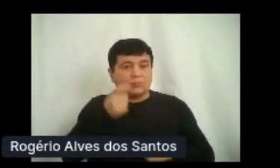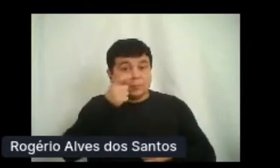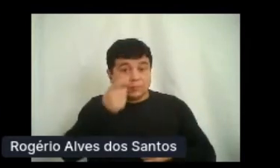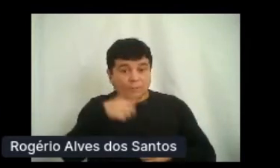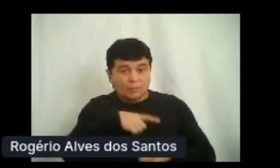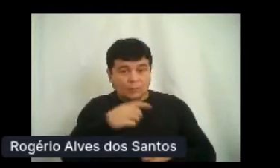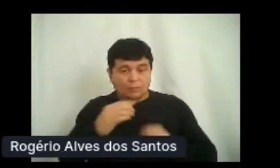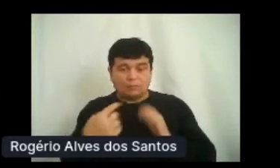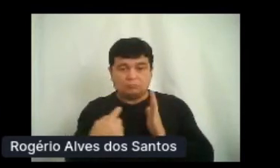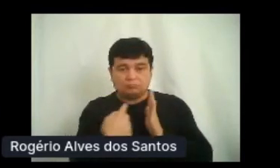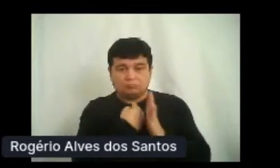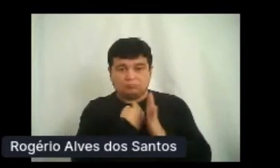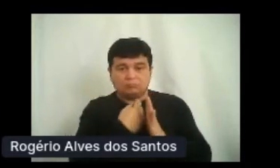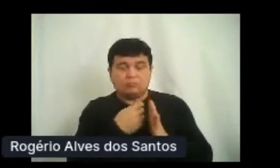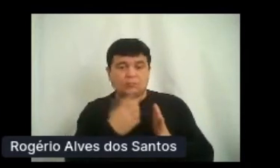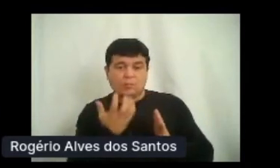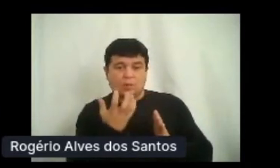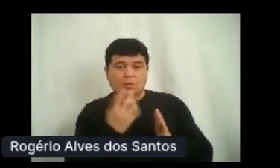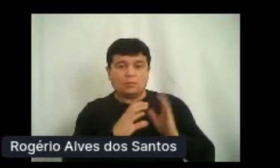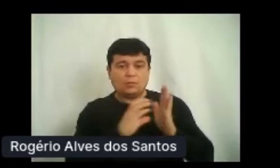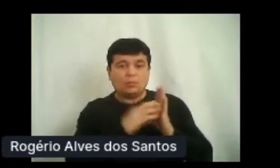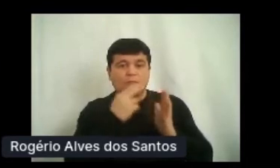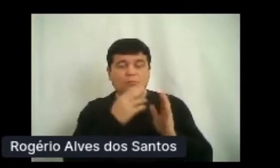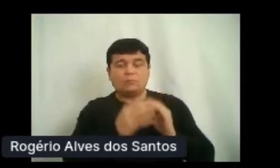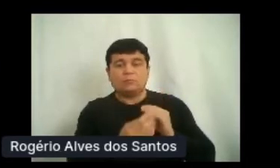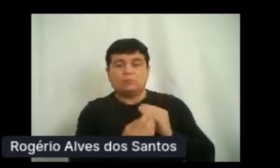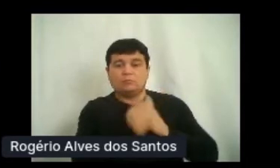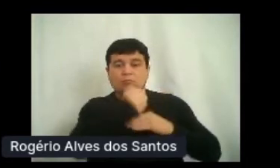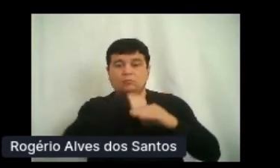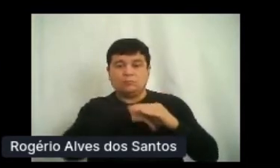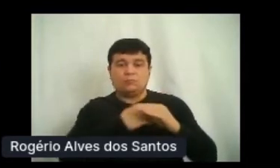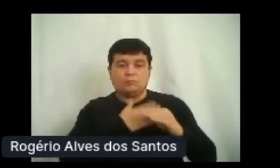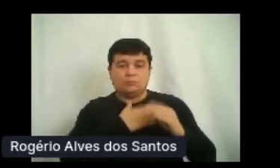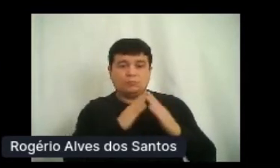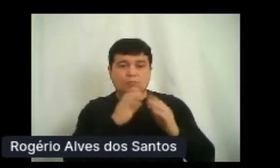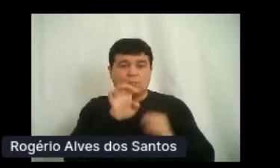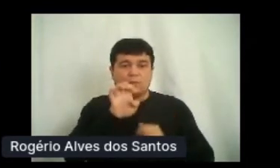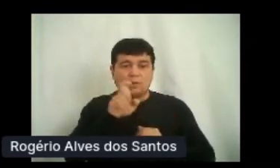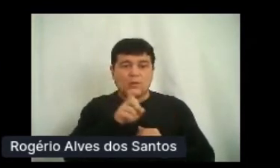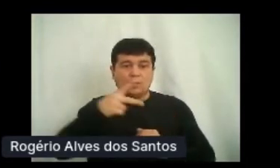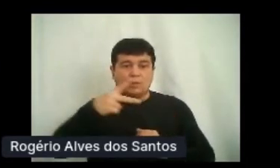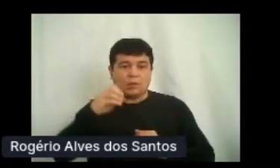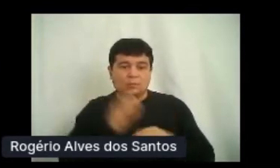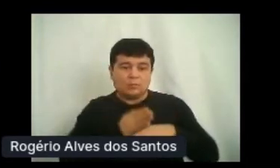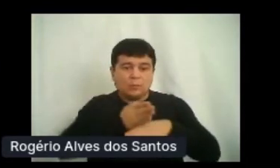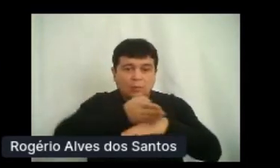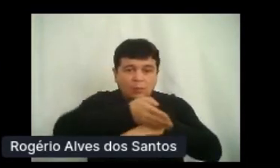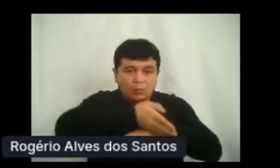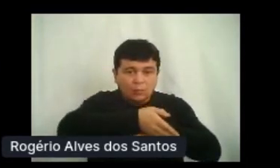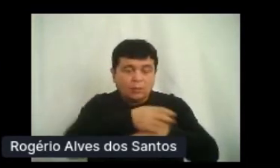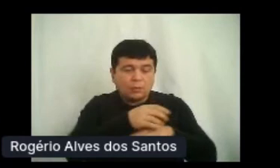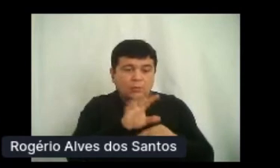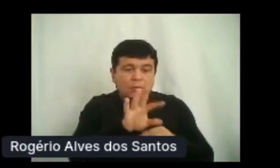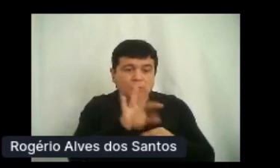certificado em casa acessando a área Expo, aqui na ferramenta Hopping, e clicando na Expo do